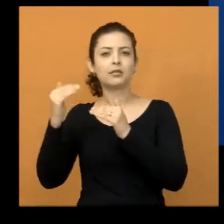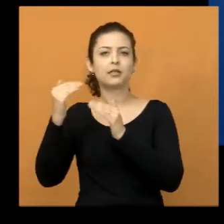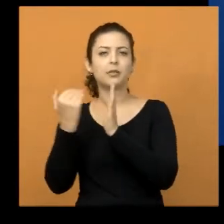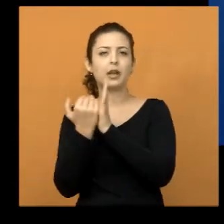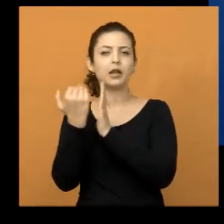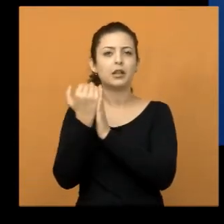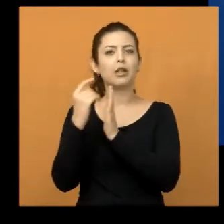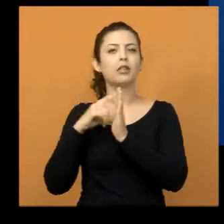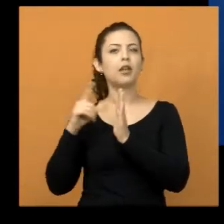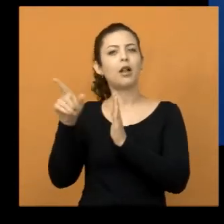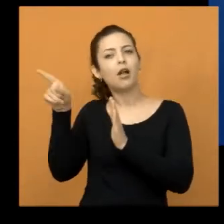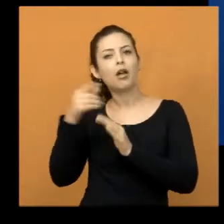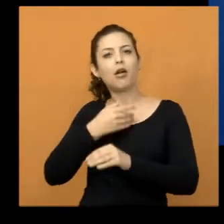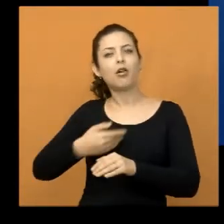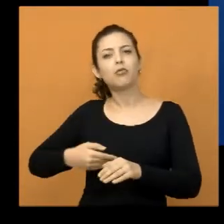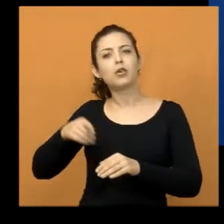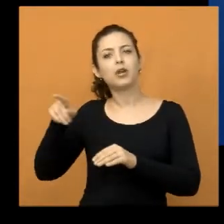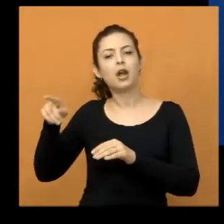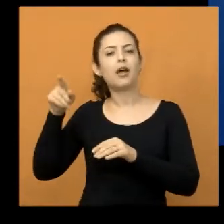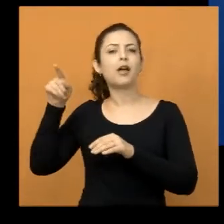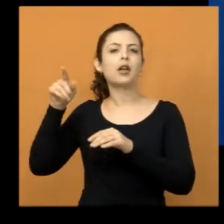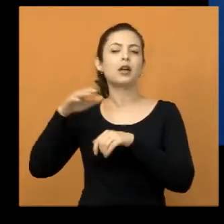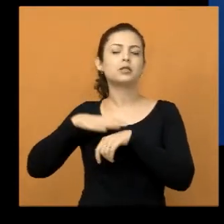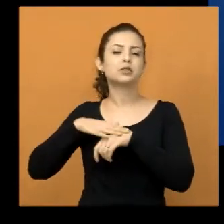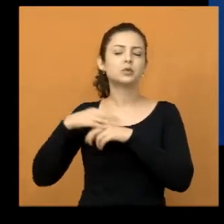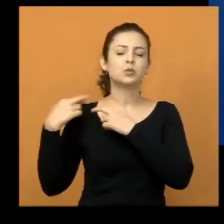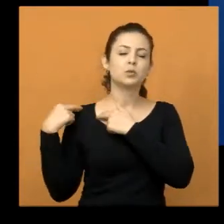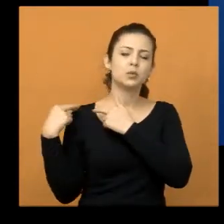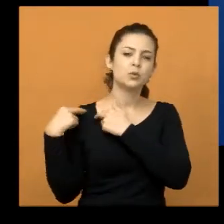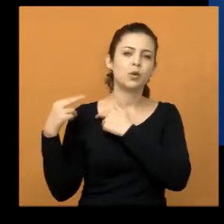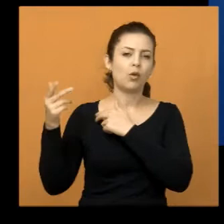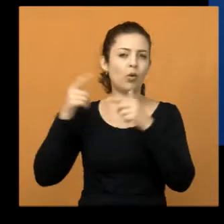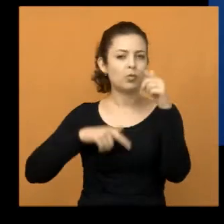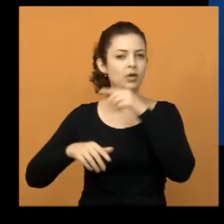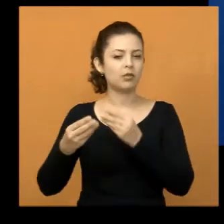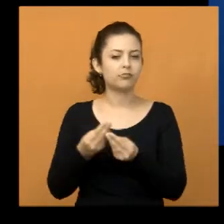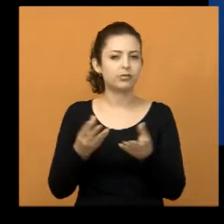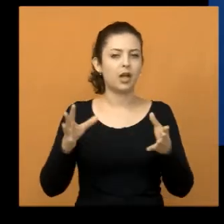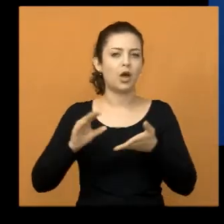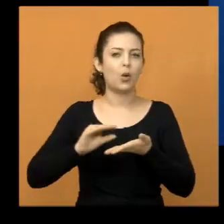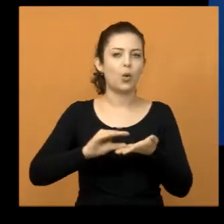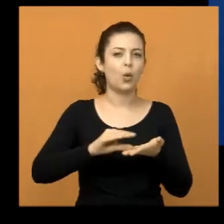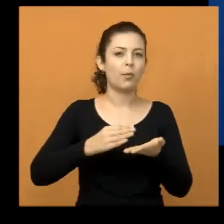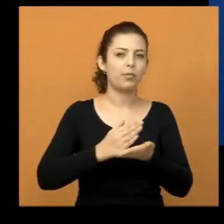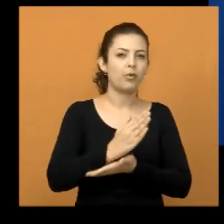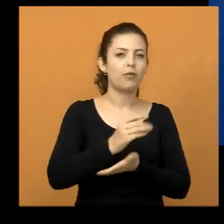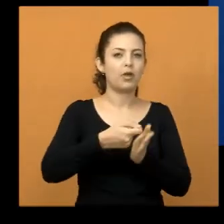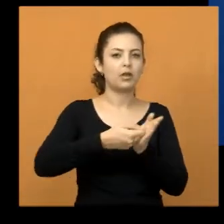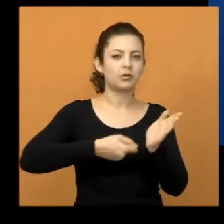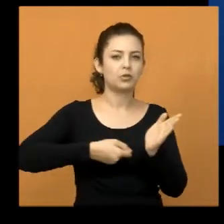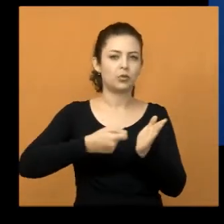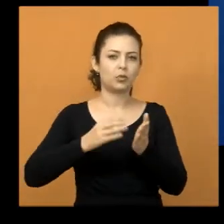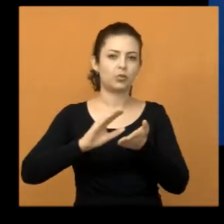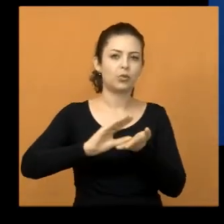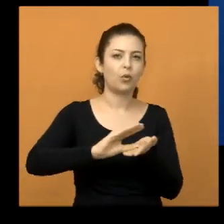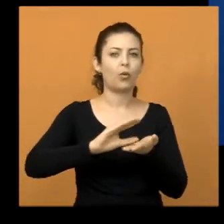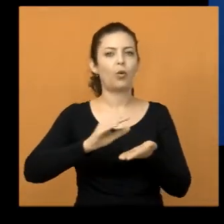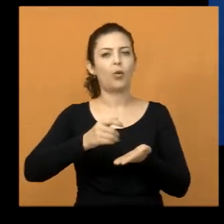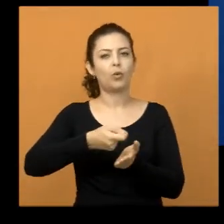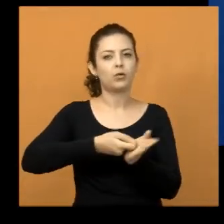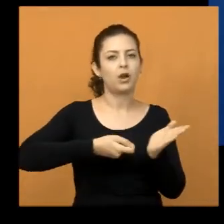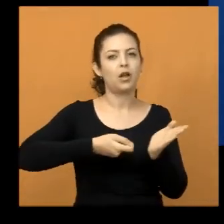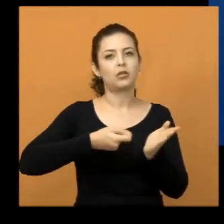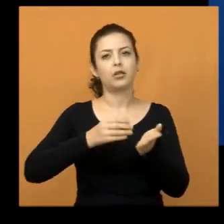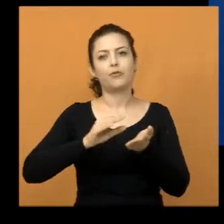os poderosos lá que são eles, na verdade, que concedem a coisa, a aprovação, a assinatura do contrato,